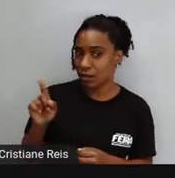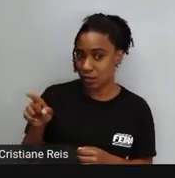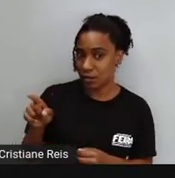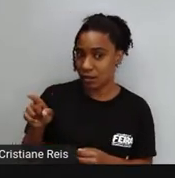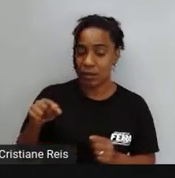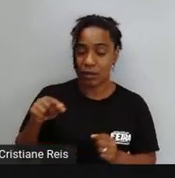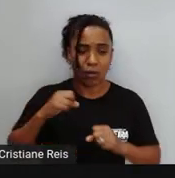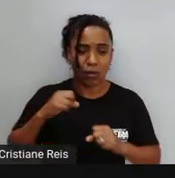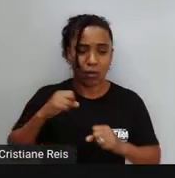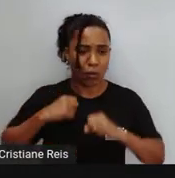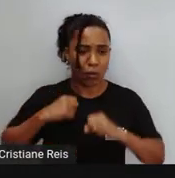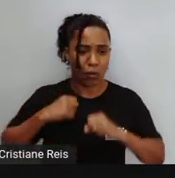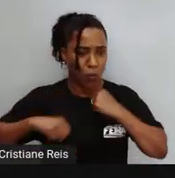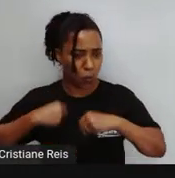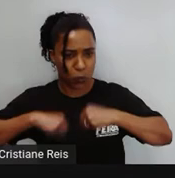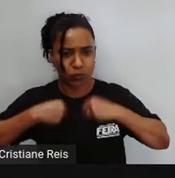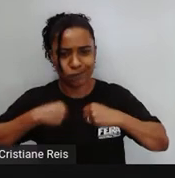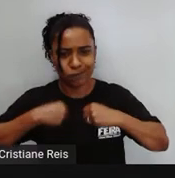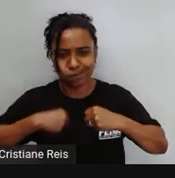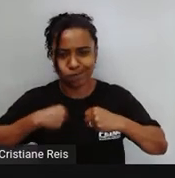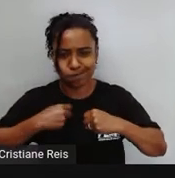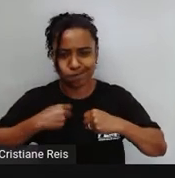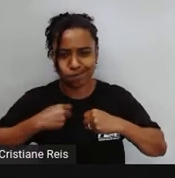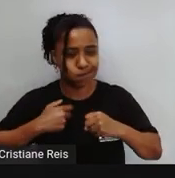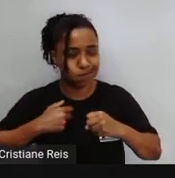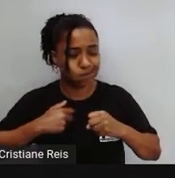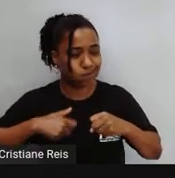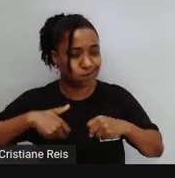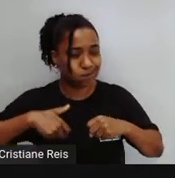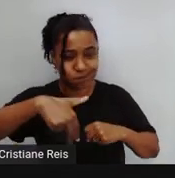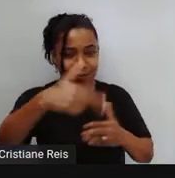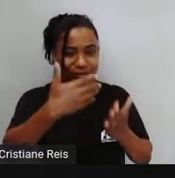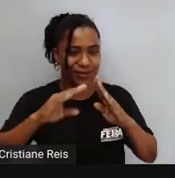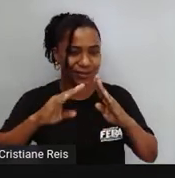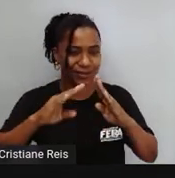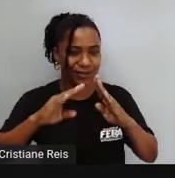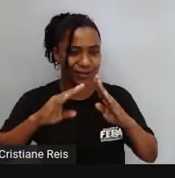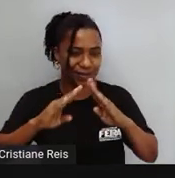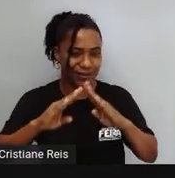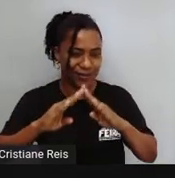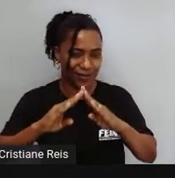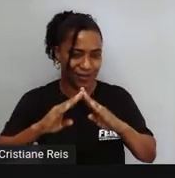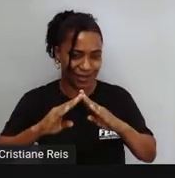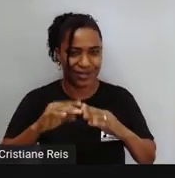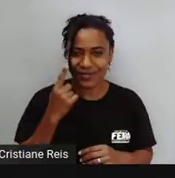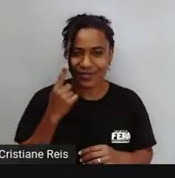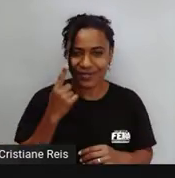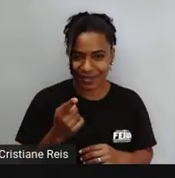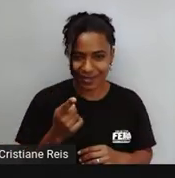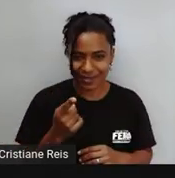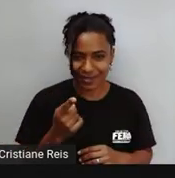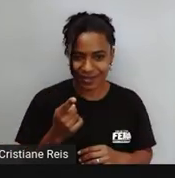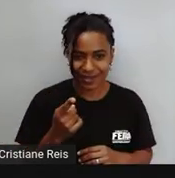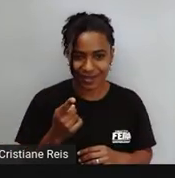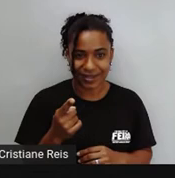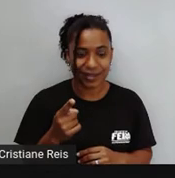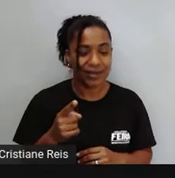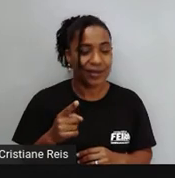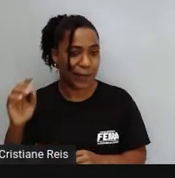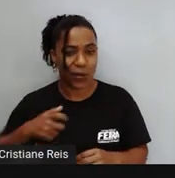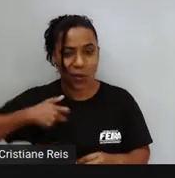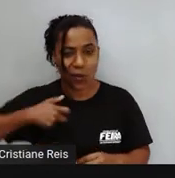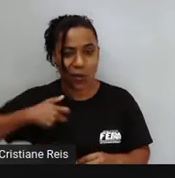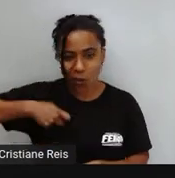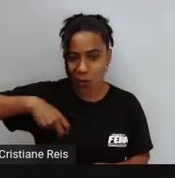parar Run é o passado do verbo correr Ok? Então vejam que nós temos aqui a